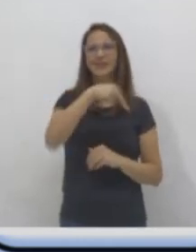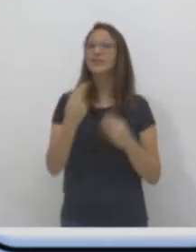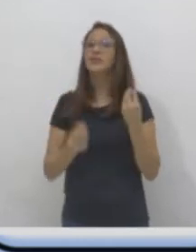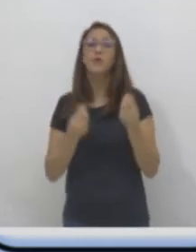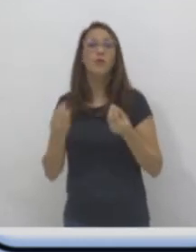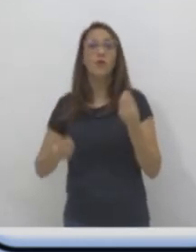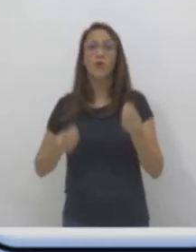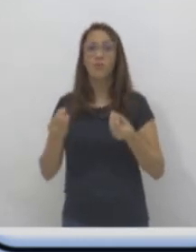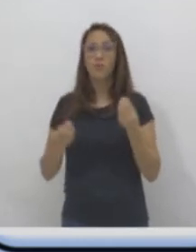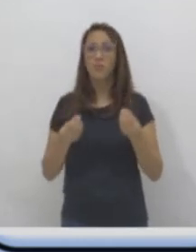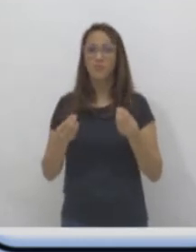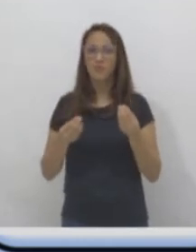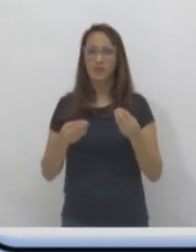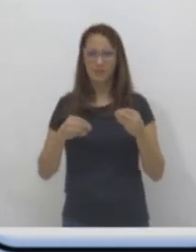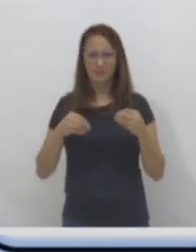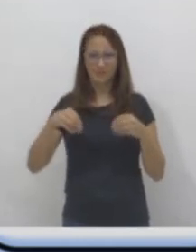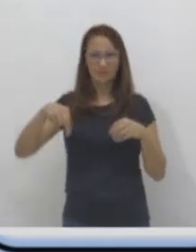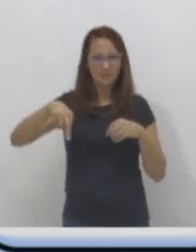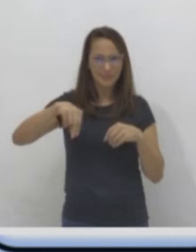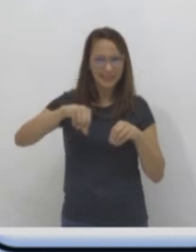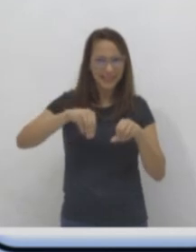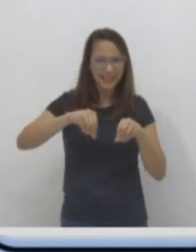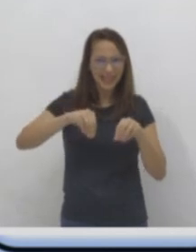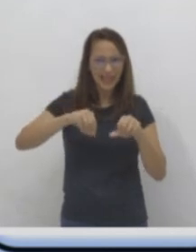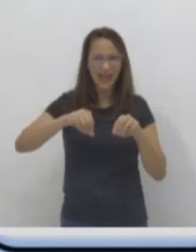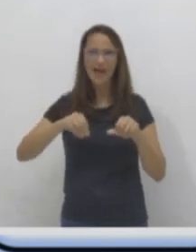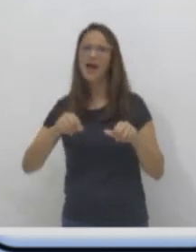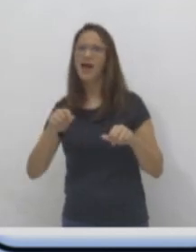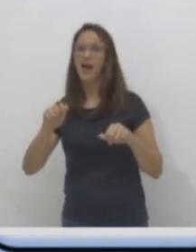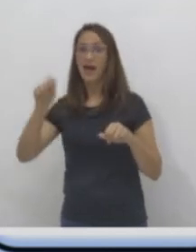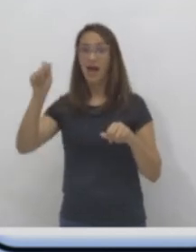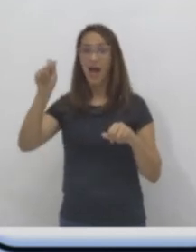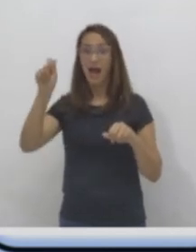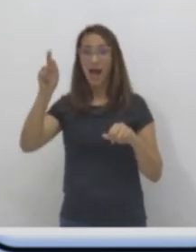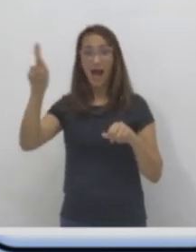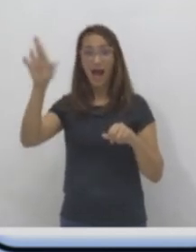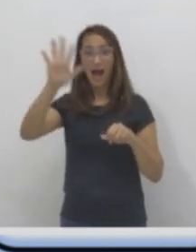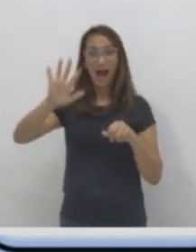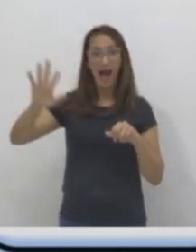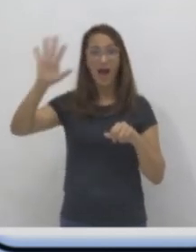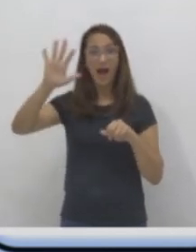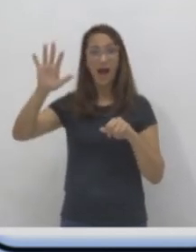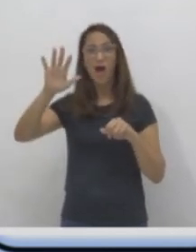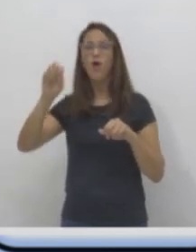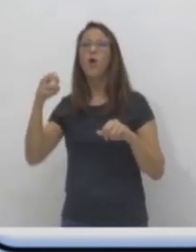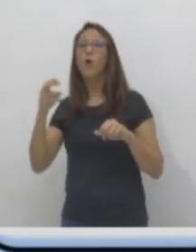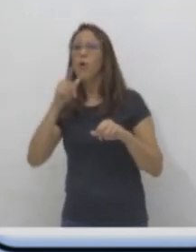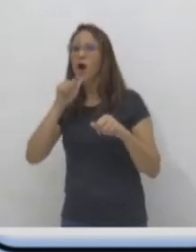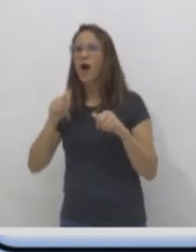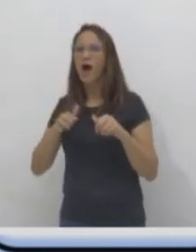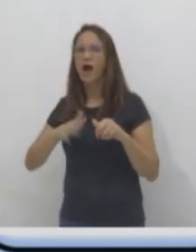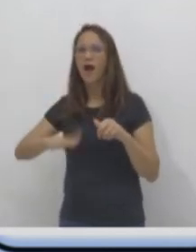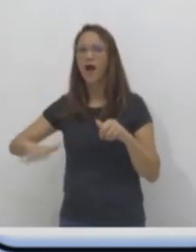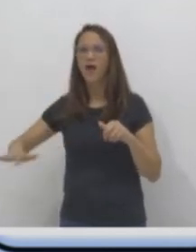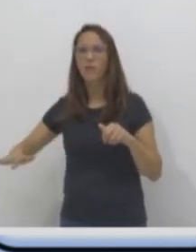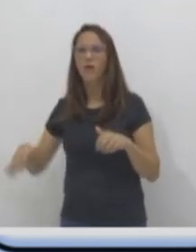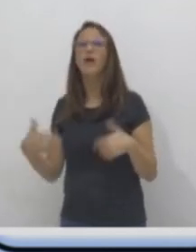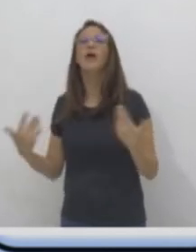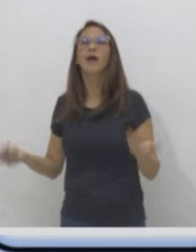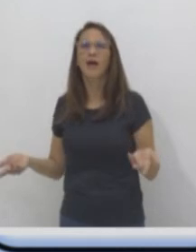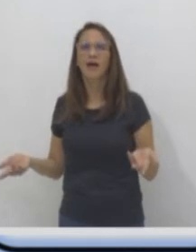Na terra? No ar? Ou na água? Ah, no ar, porque ele fica de galho em galho. Não, mas ele anda